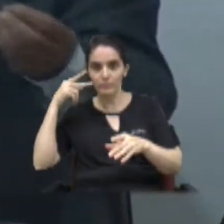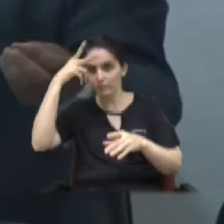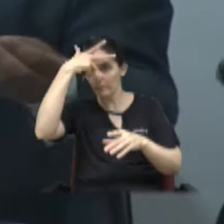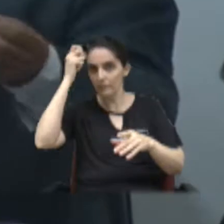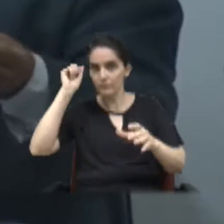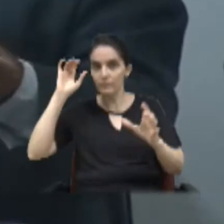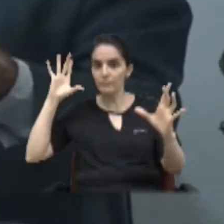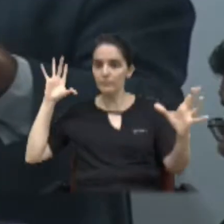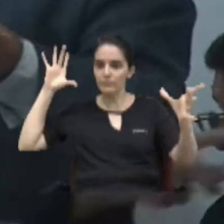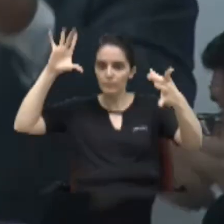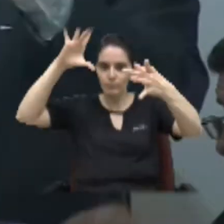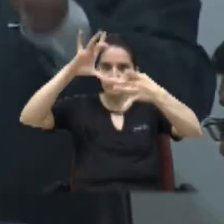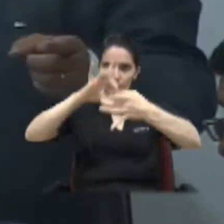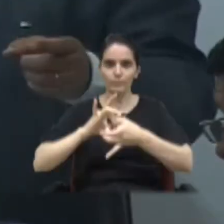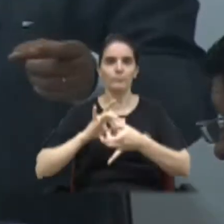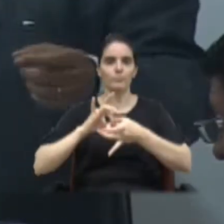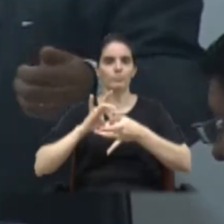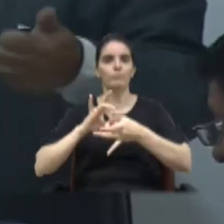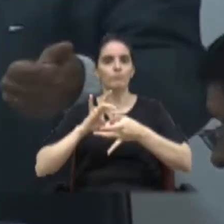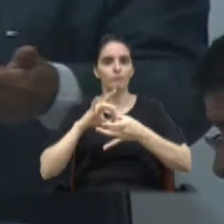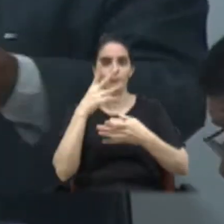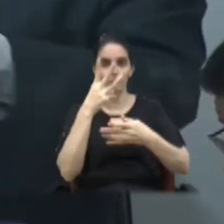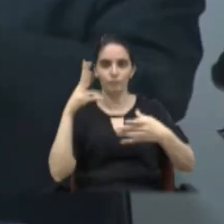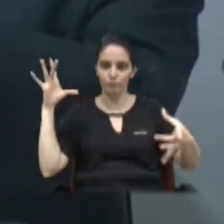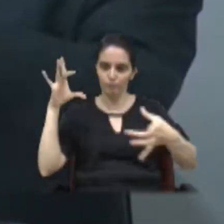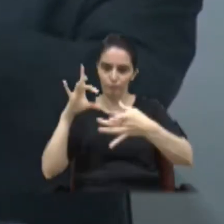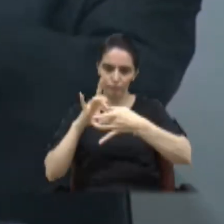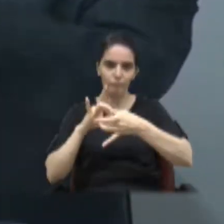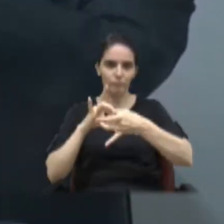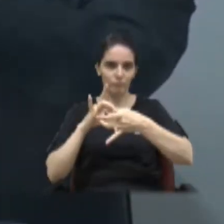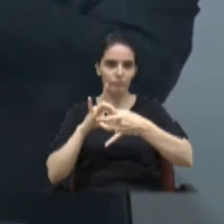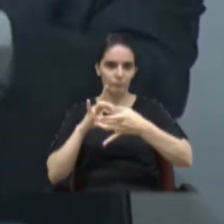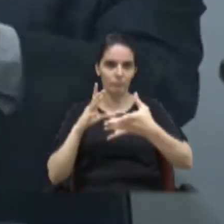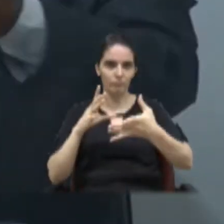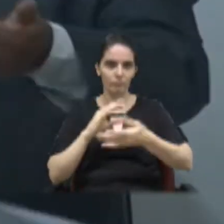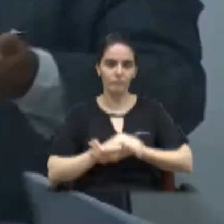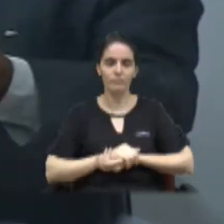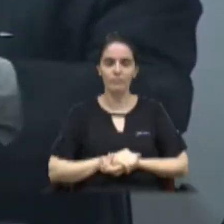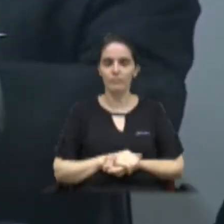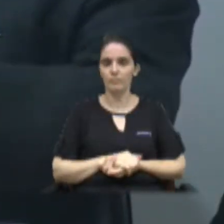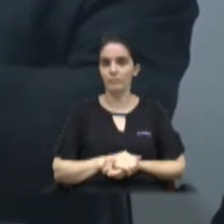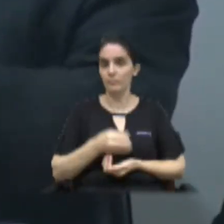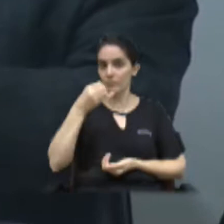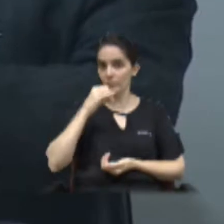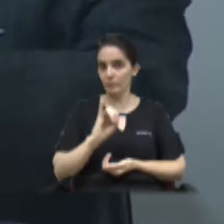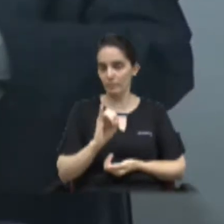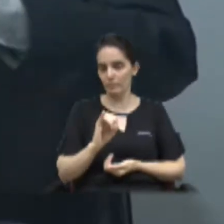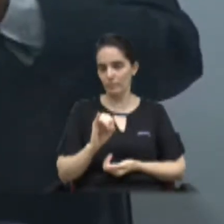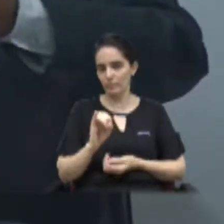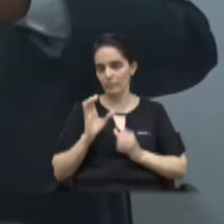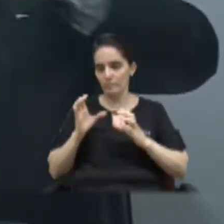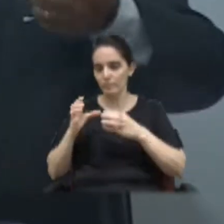E isso veio ajudar. Agora, se não tivesse feito essa comissão,